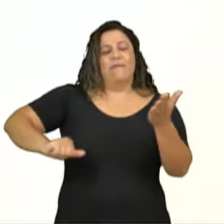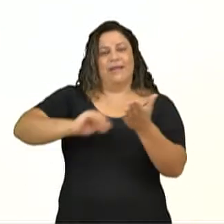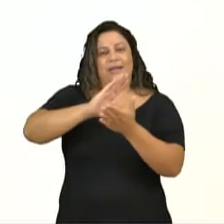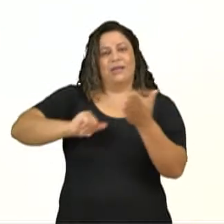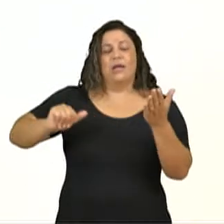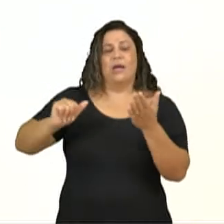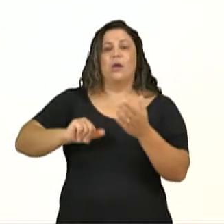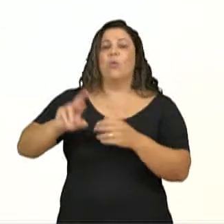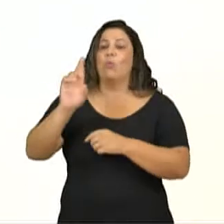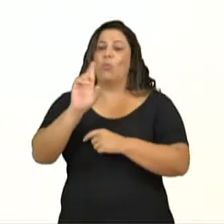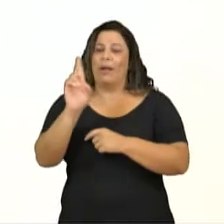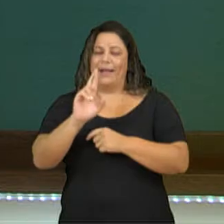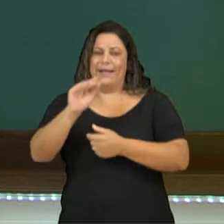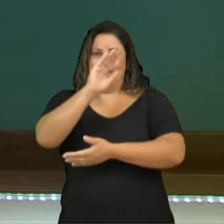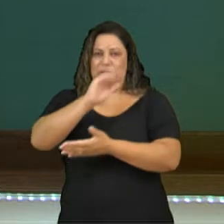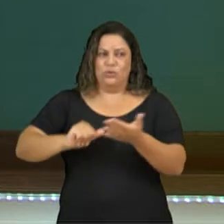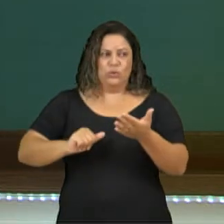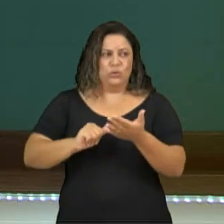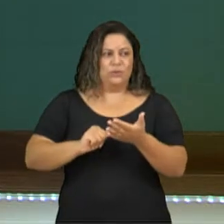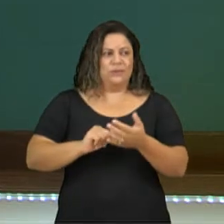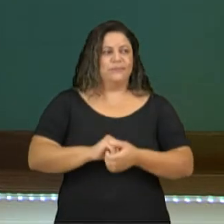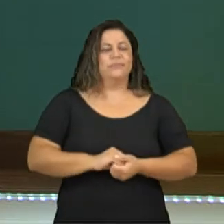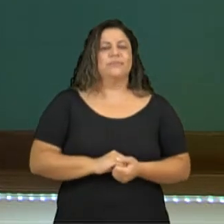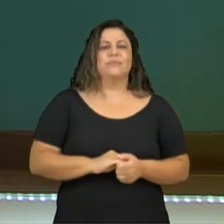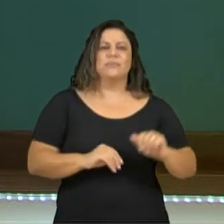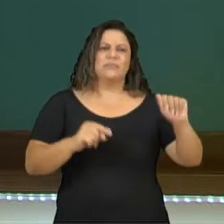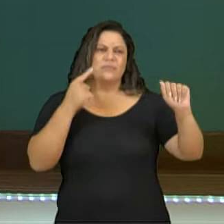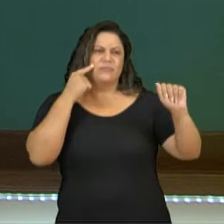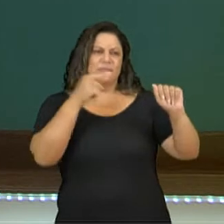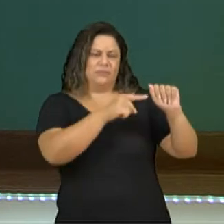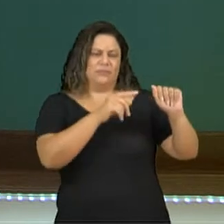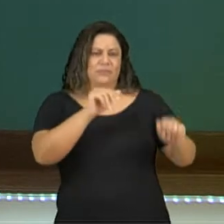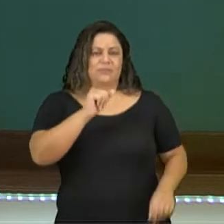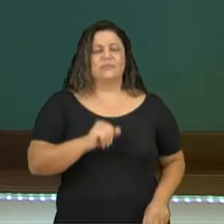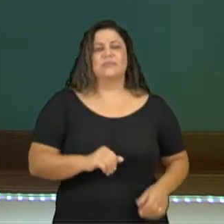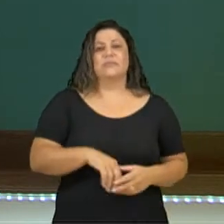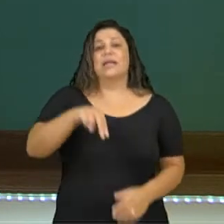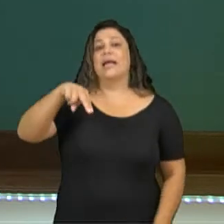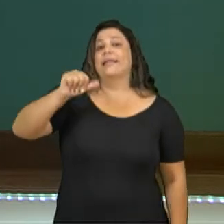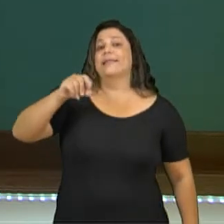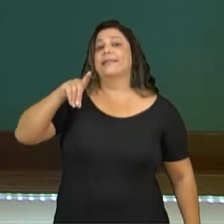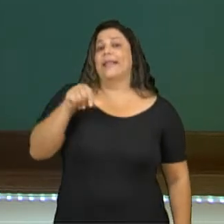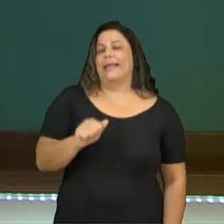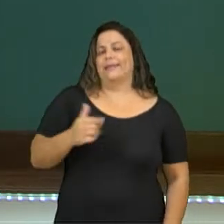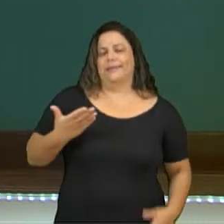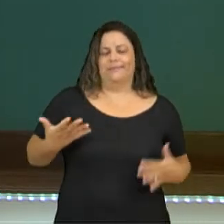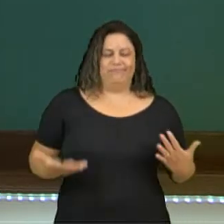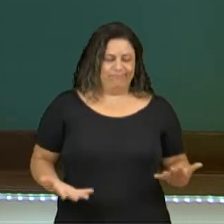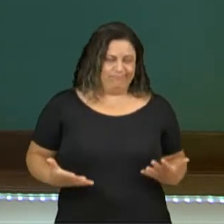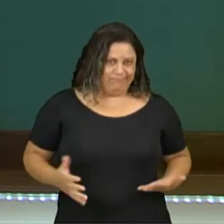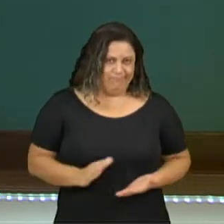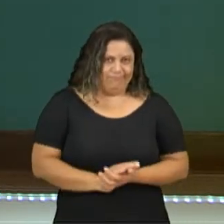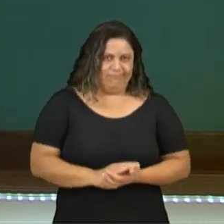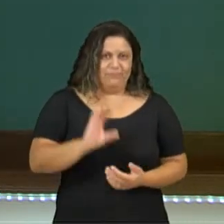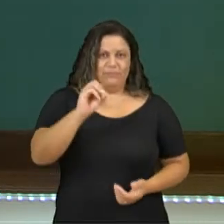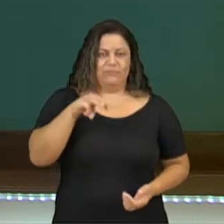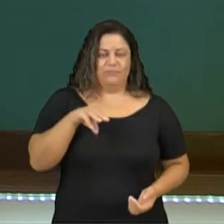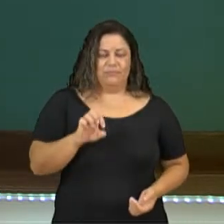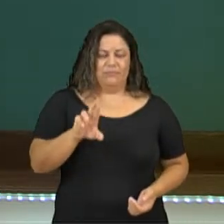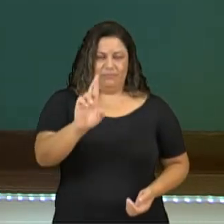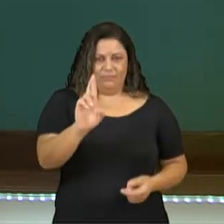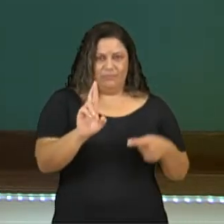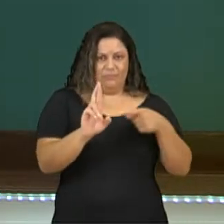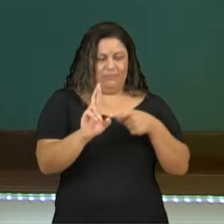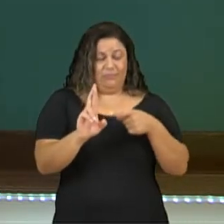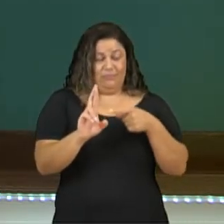R e deixar somente a letra A. Então, se era nadar, agora vai ficar nada. Nada a hora. Comer, verbo de